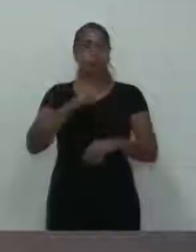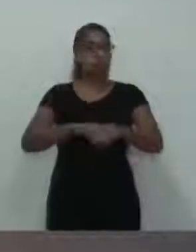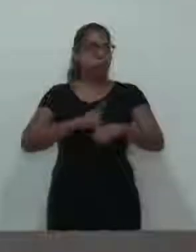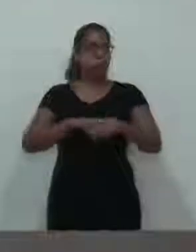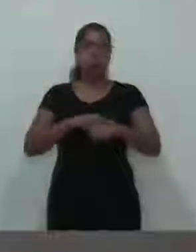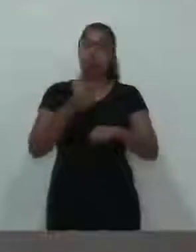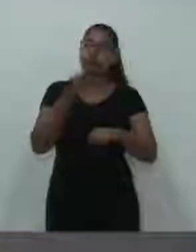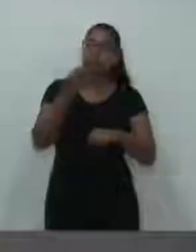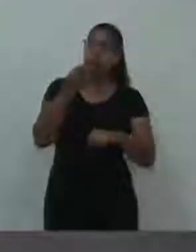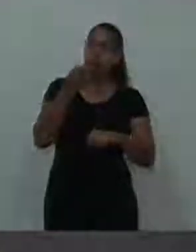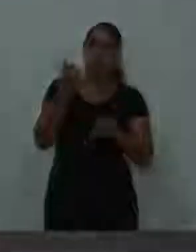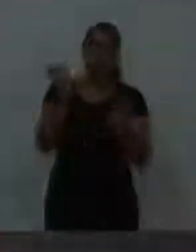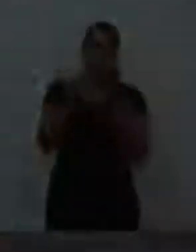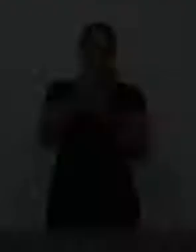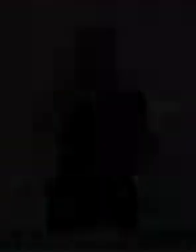terminando. Uma boa noite a todos.